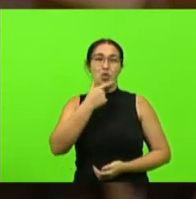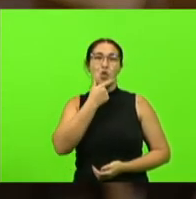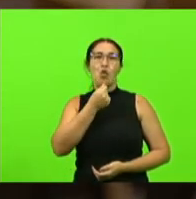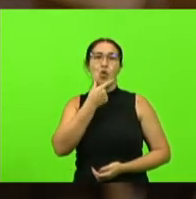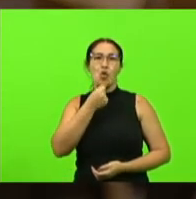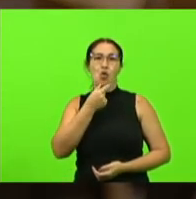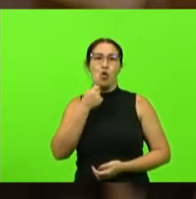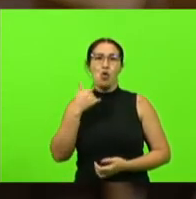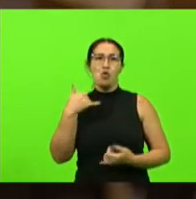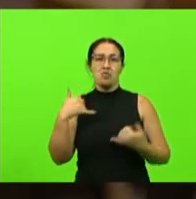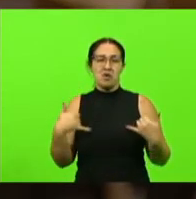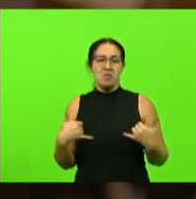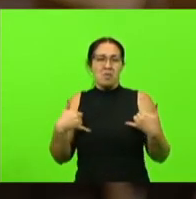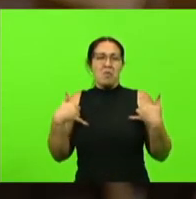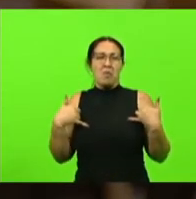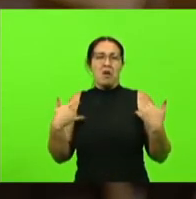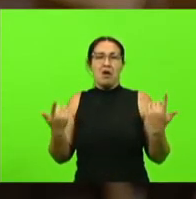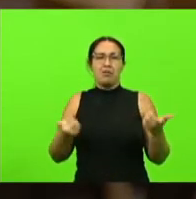bastante